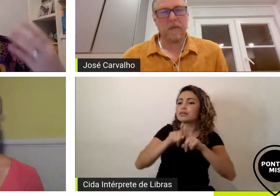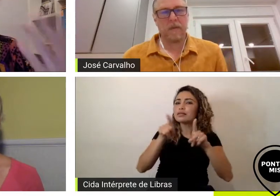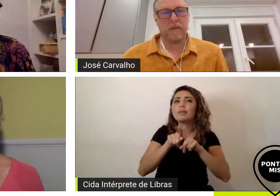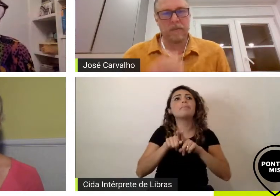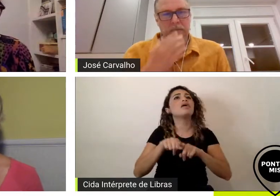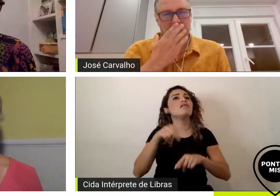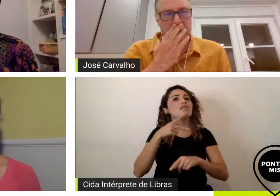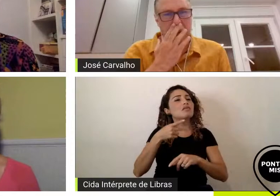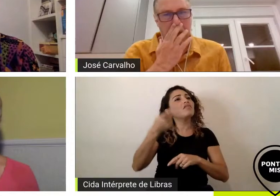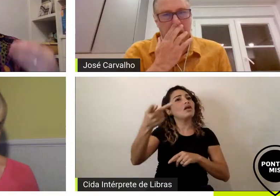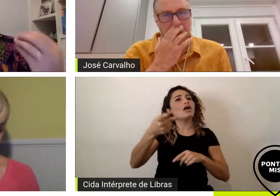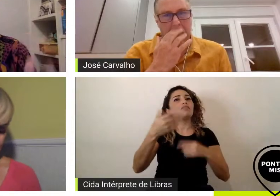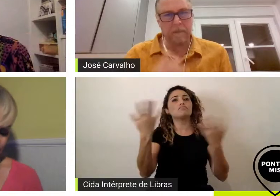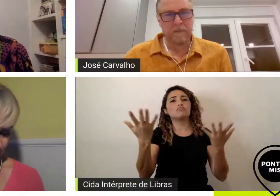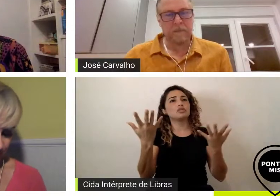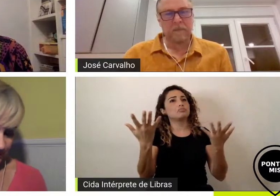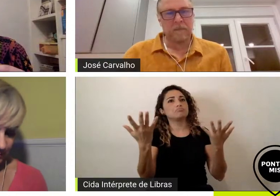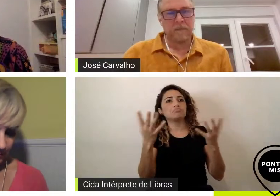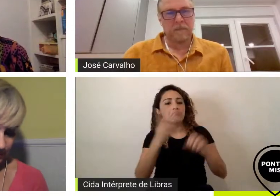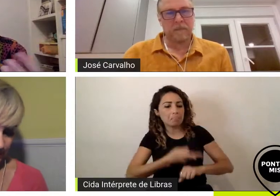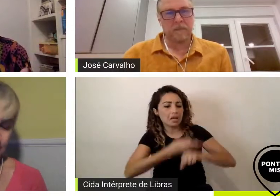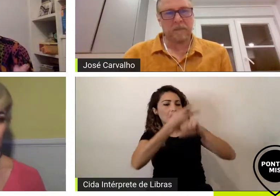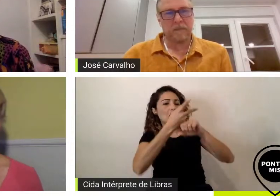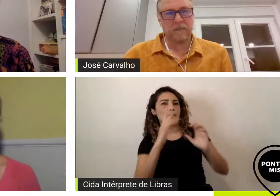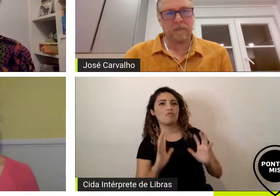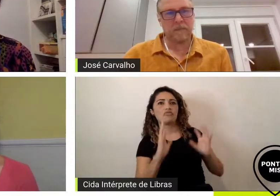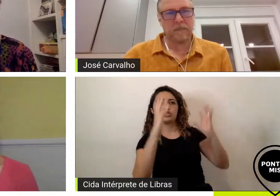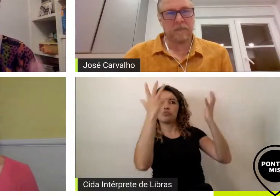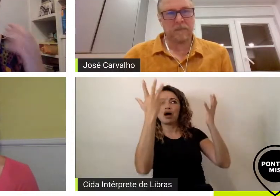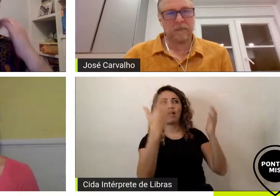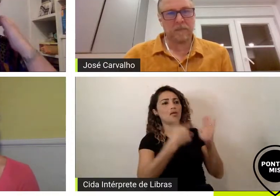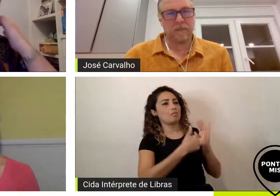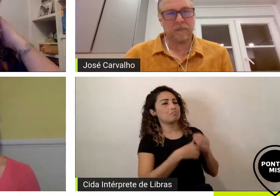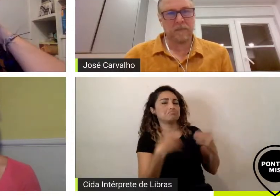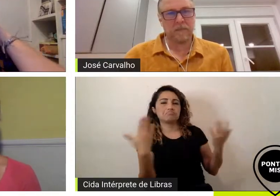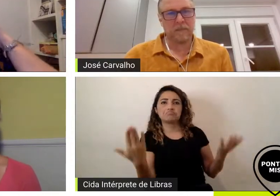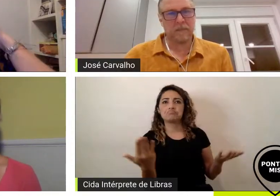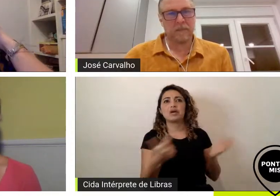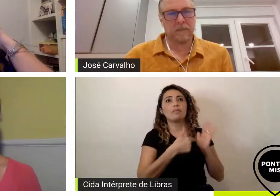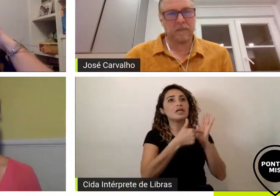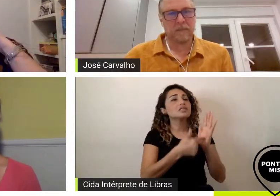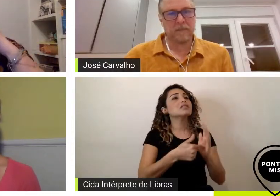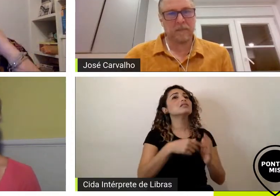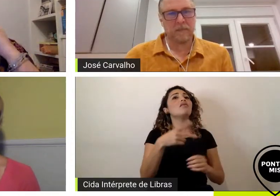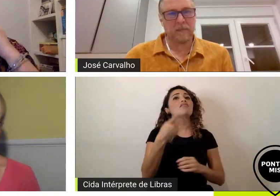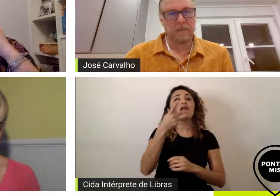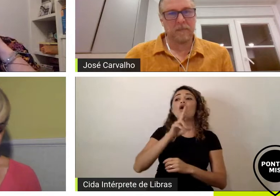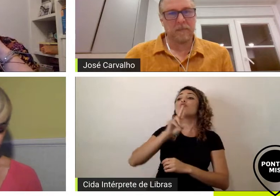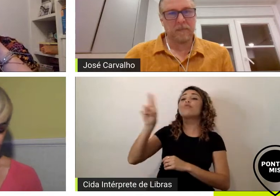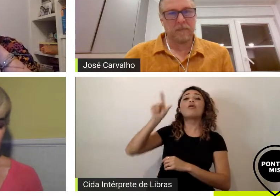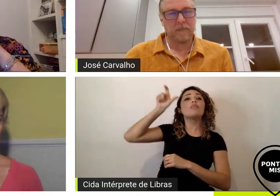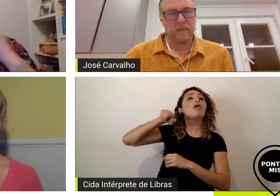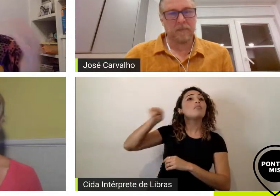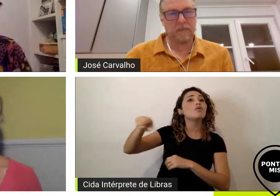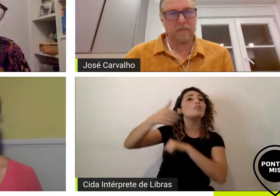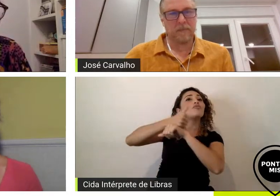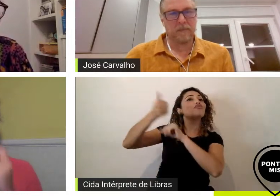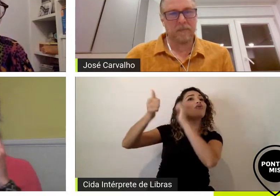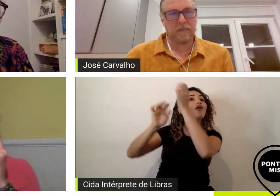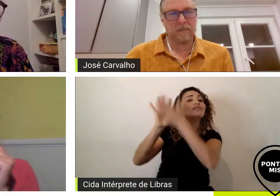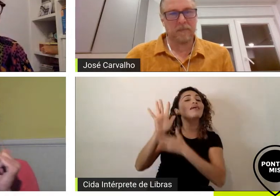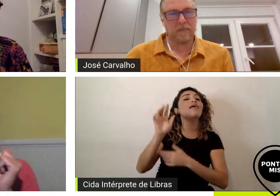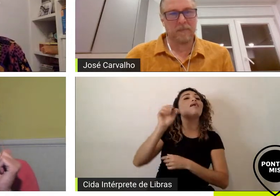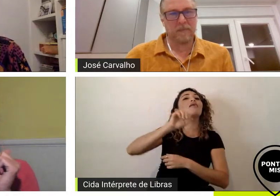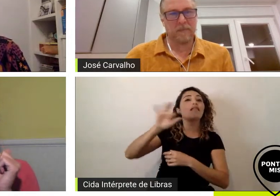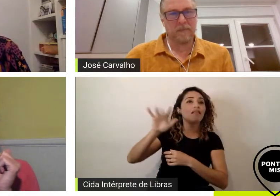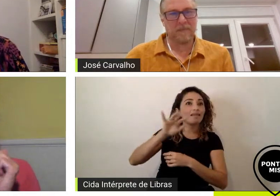nos festivais que seja nas apresentações e a gente conhecer as pessoas pelo nome eu acho isso muito importante também posso falar